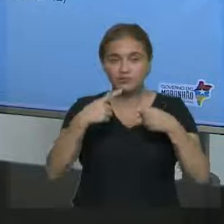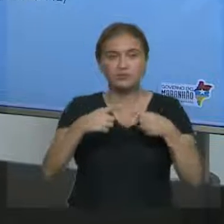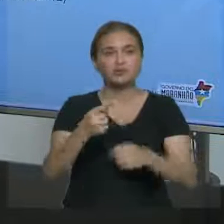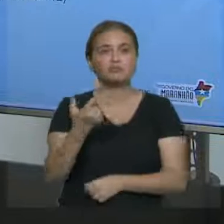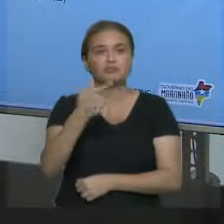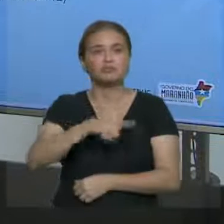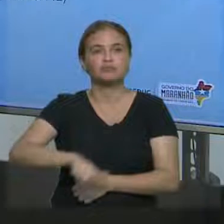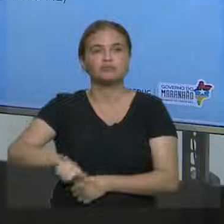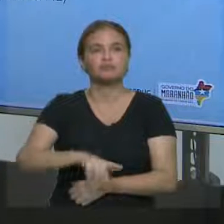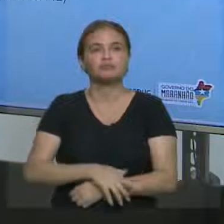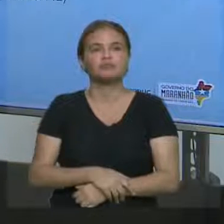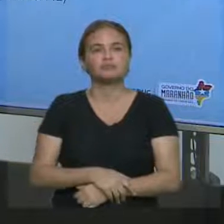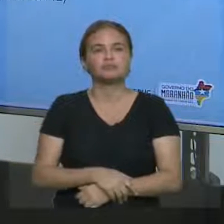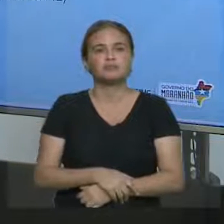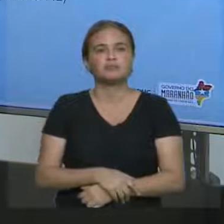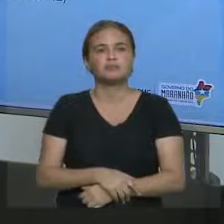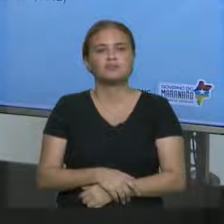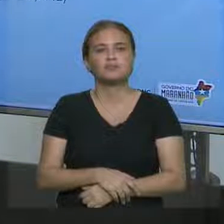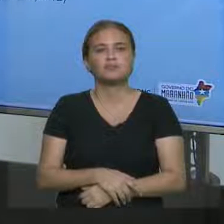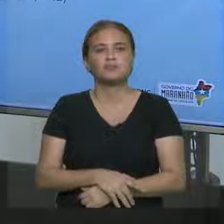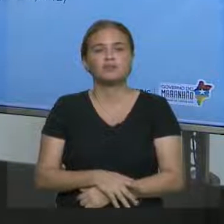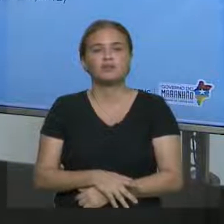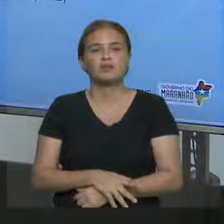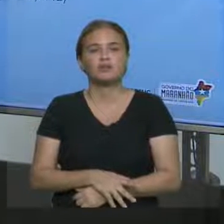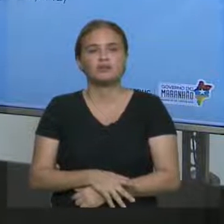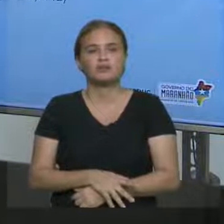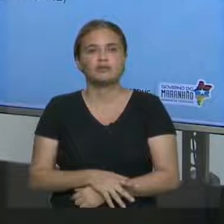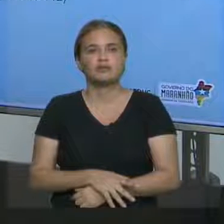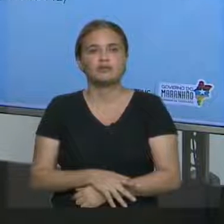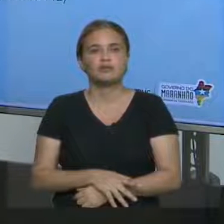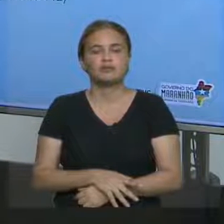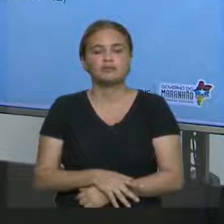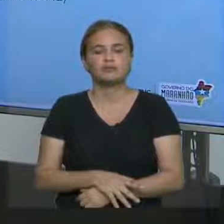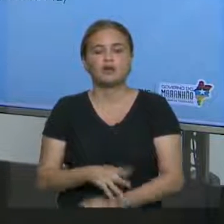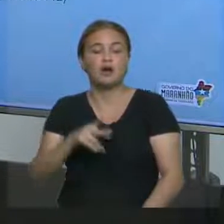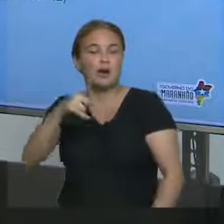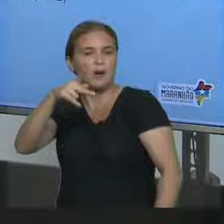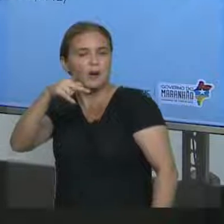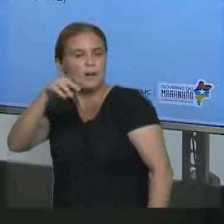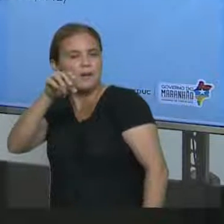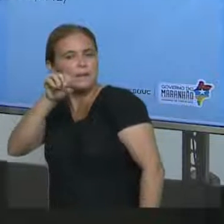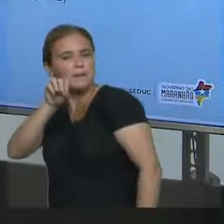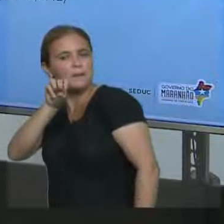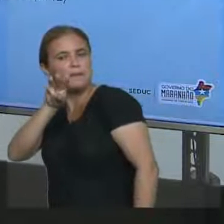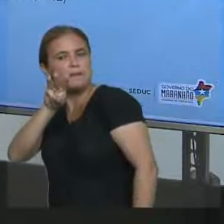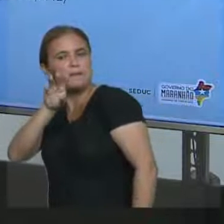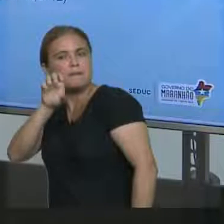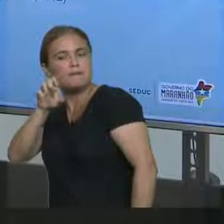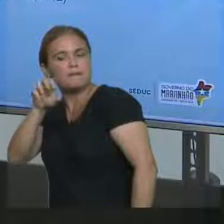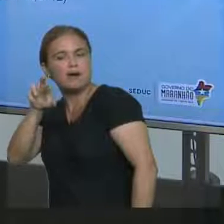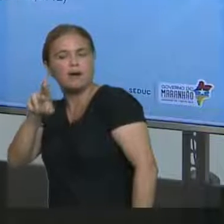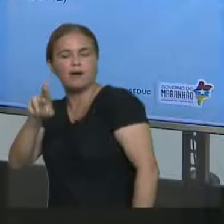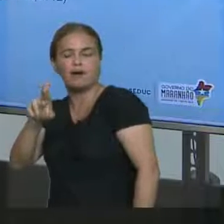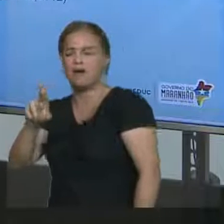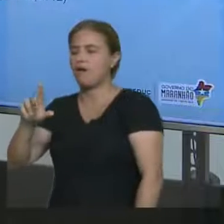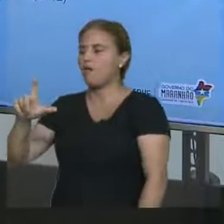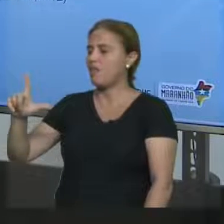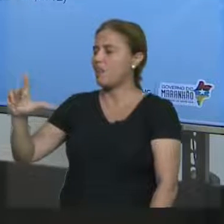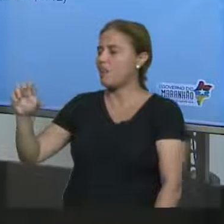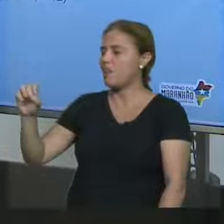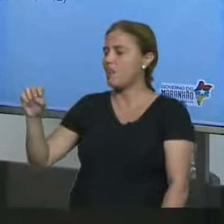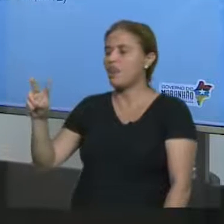uma vez. Qual foi a citação dele? Ele fala o seguinte. When the power of love, quando o poder do amor